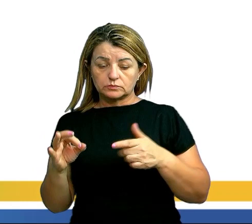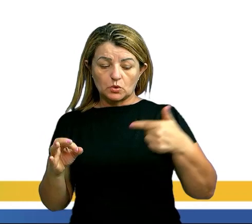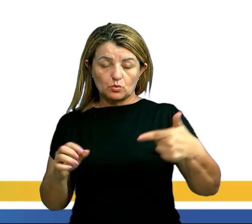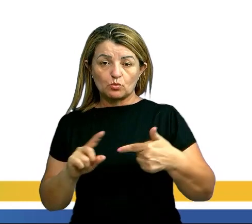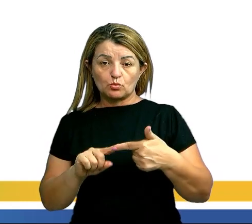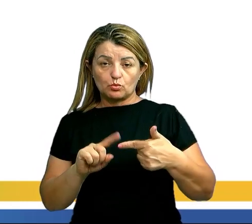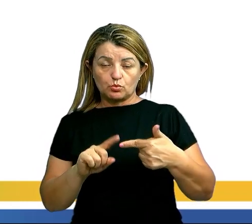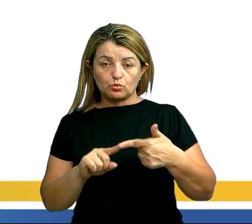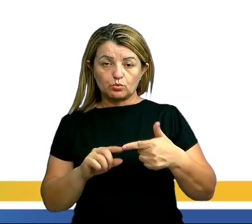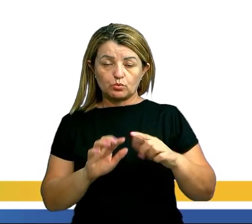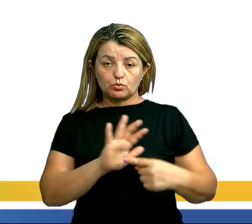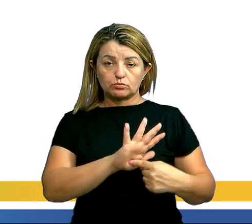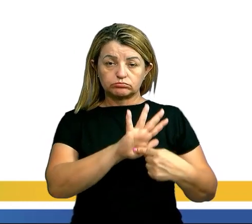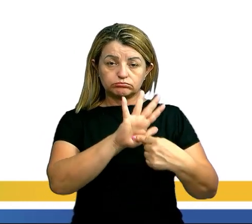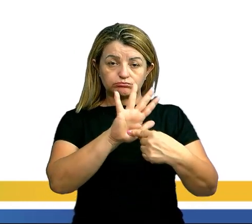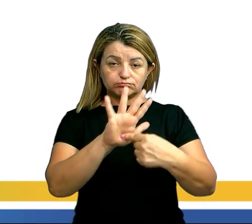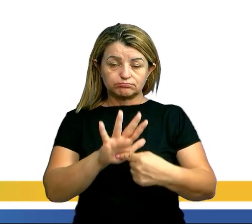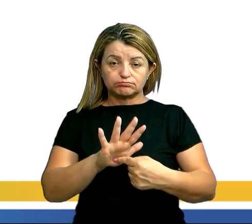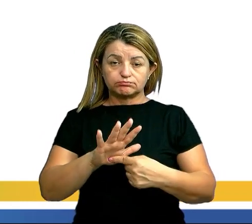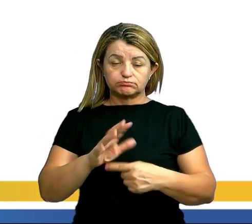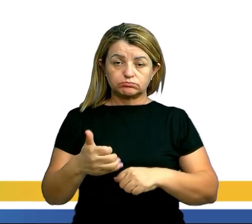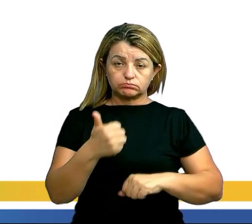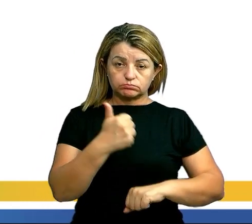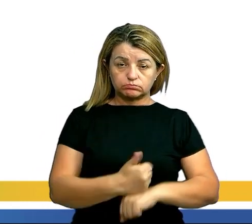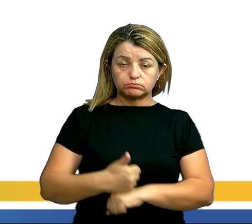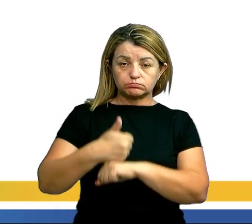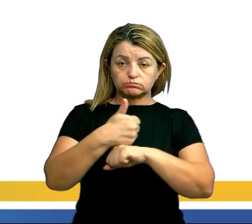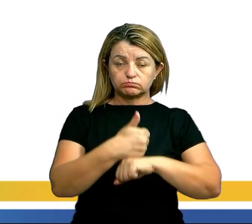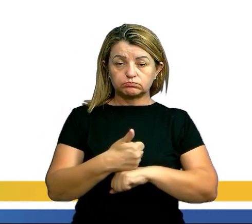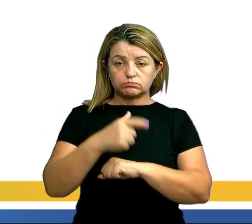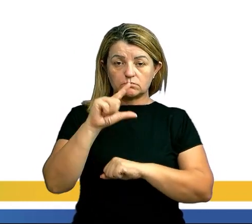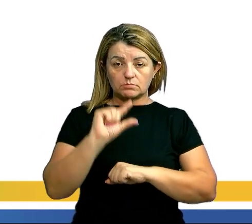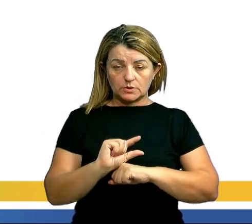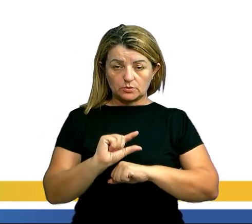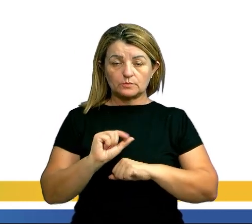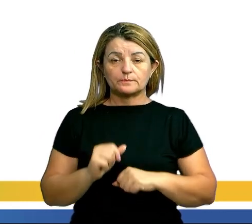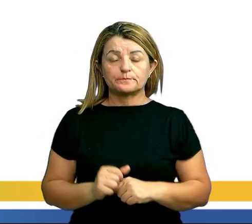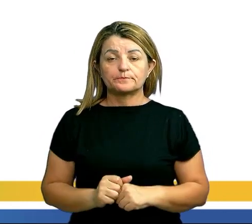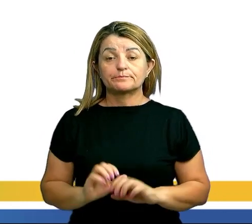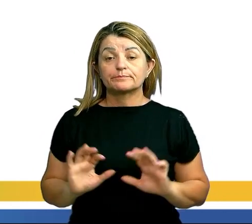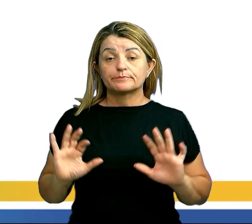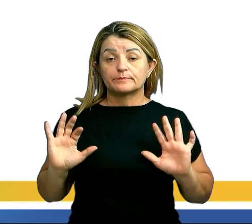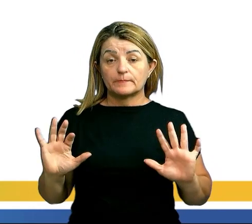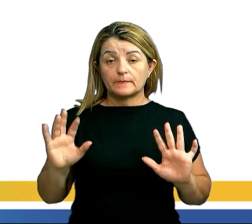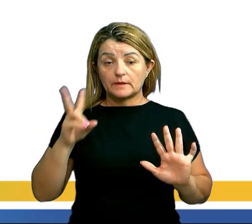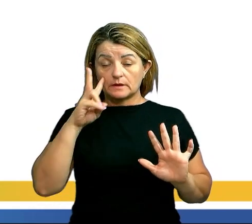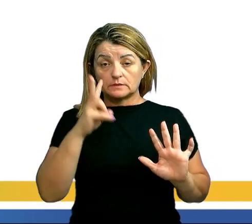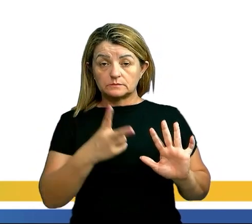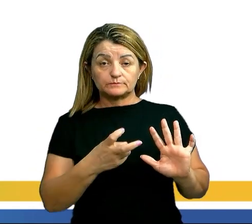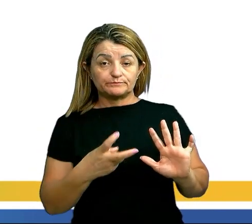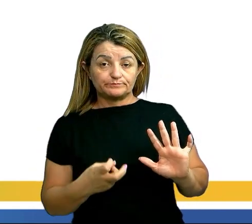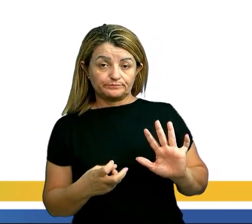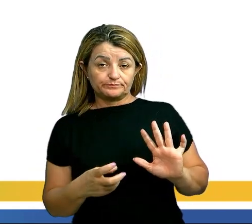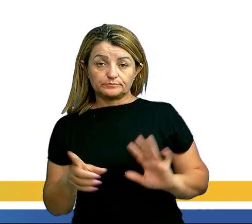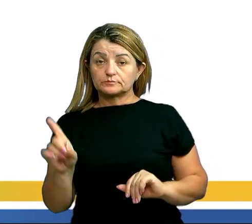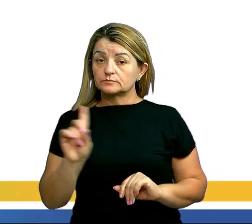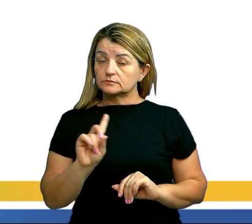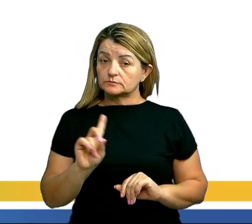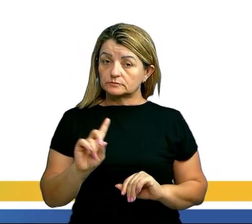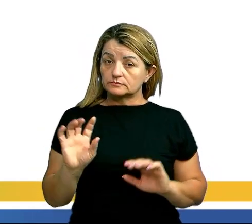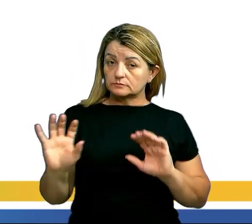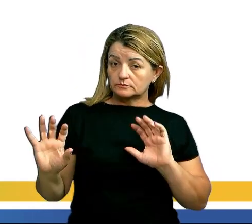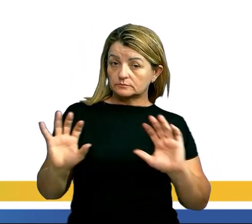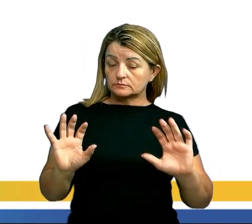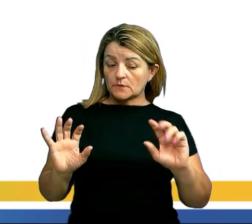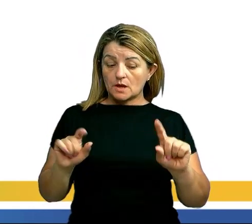2 apresenta eficiência de apenas 20,5% com isso a gente pode observar que não já